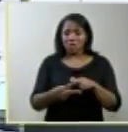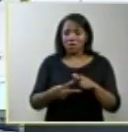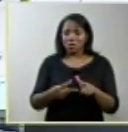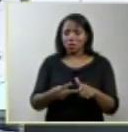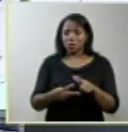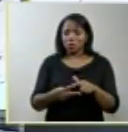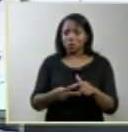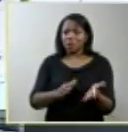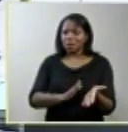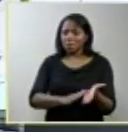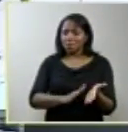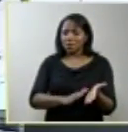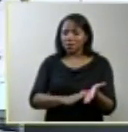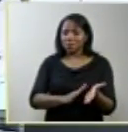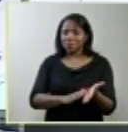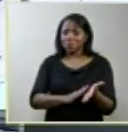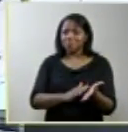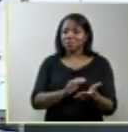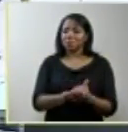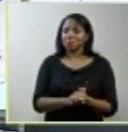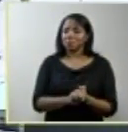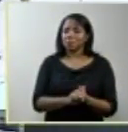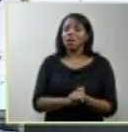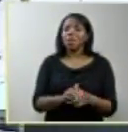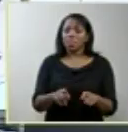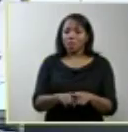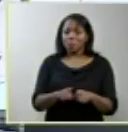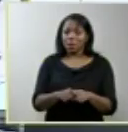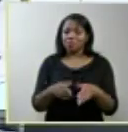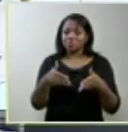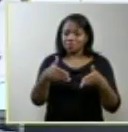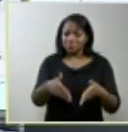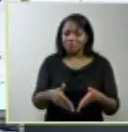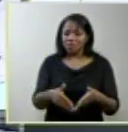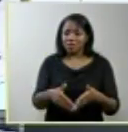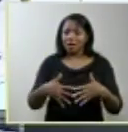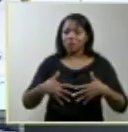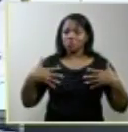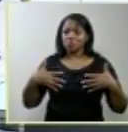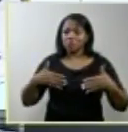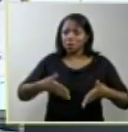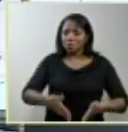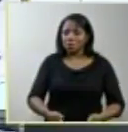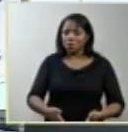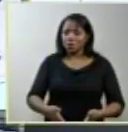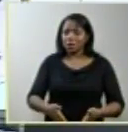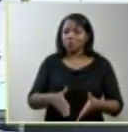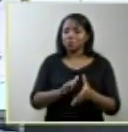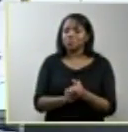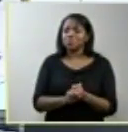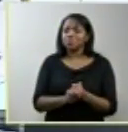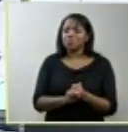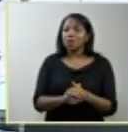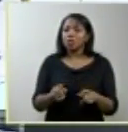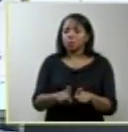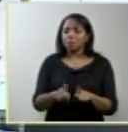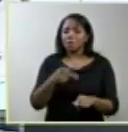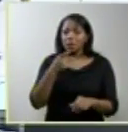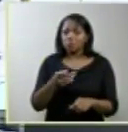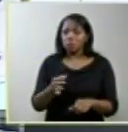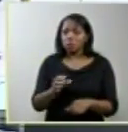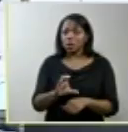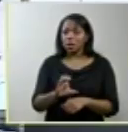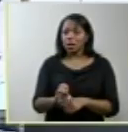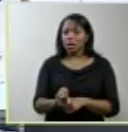de parabenizar a nomeação para essa audiência pública que diferente da de células tronco foram